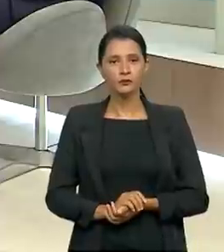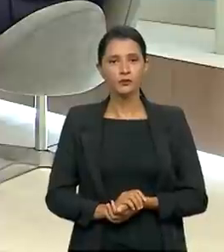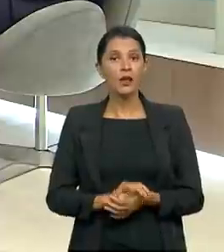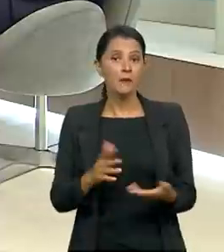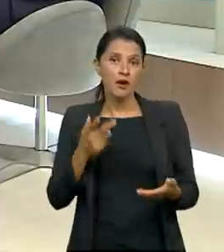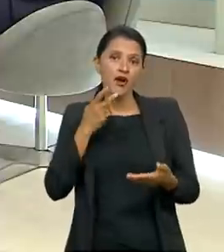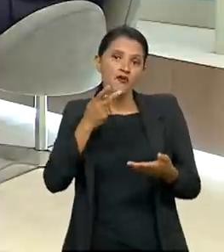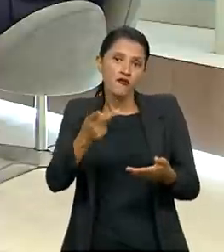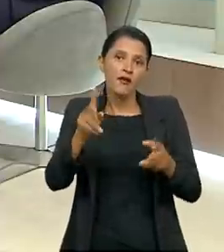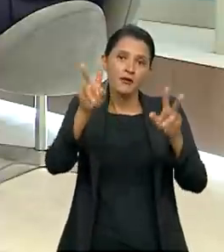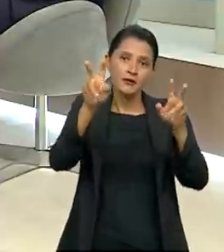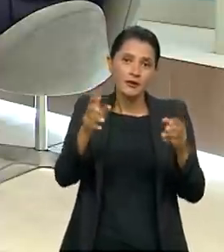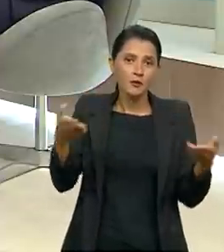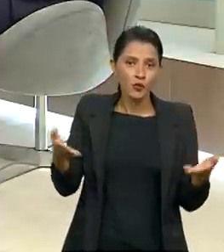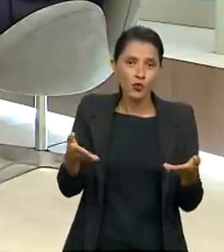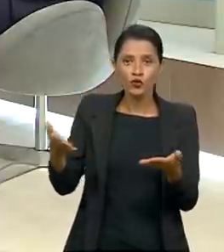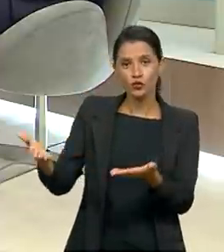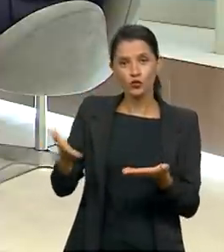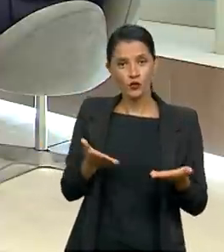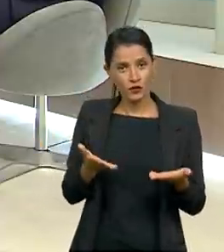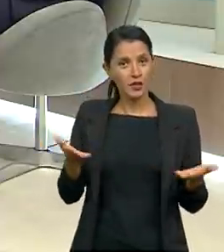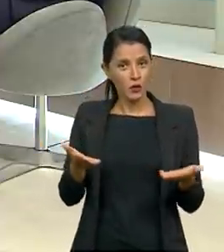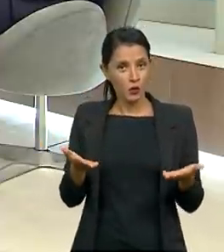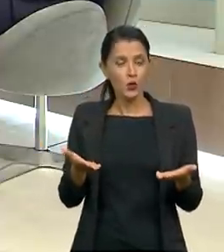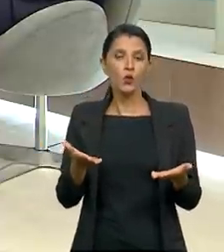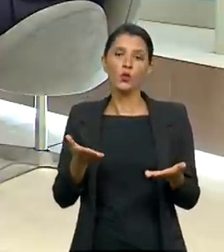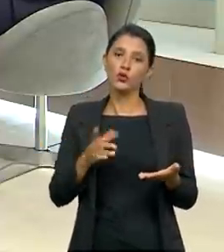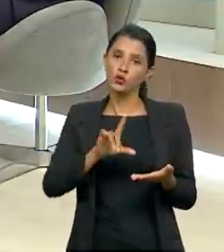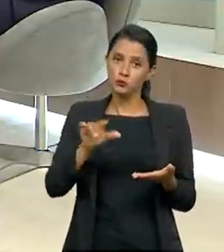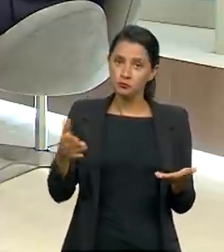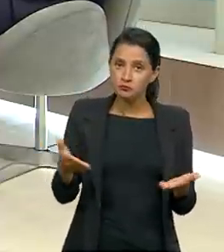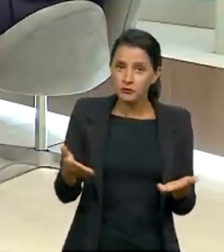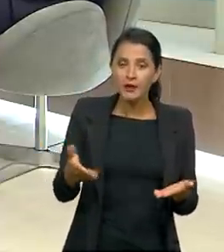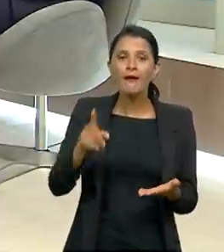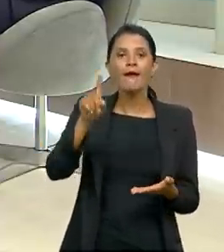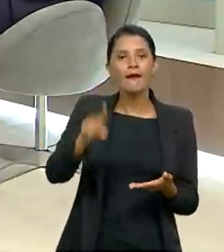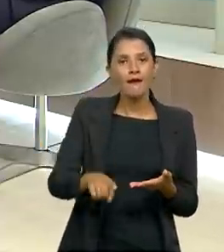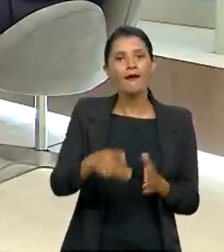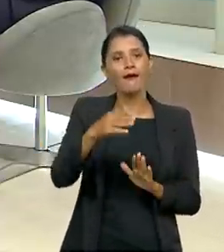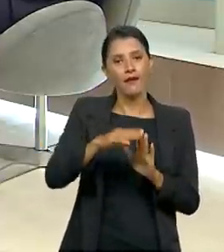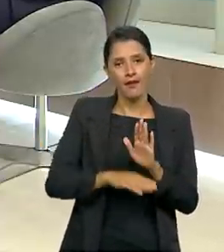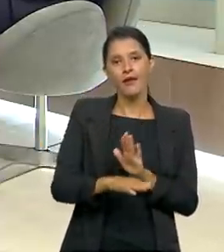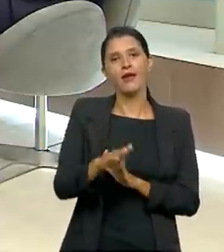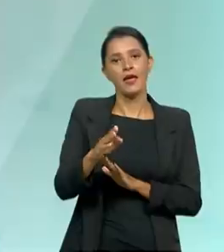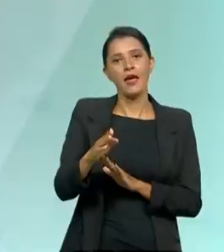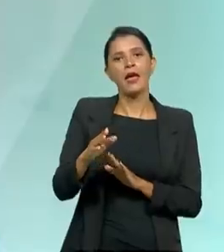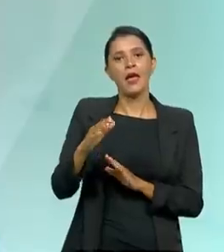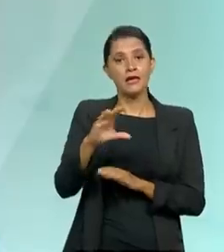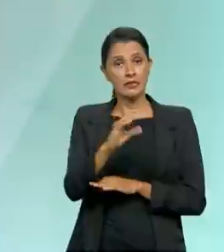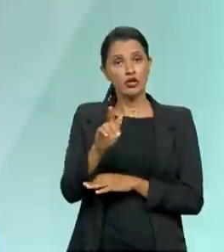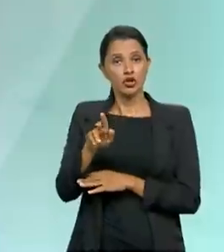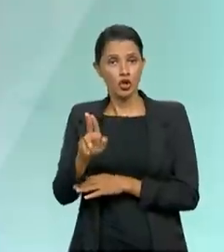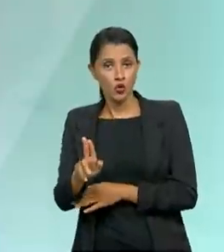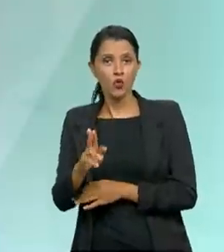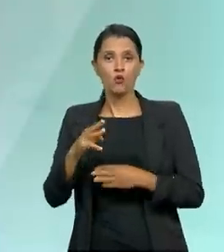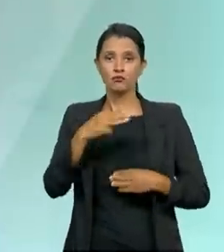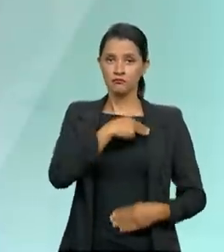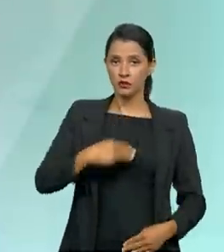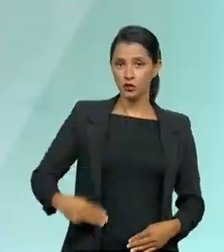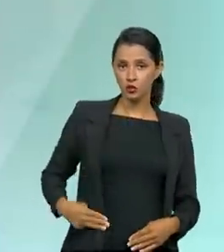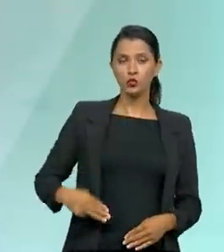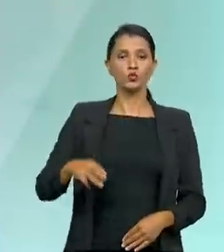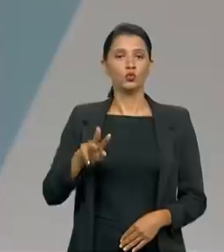E para falar deste assunto, o convidado desta edição do Brasil em Pauta é quem está à frente da CGU, o ministro Wagner